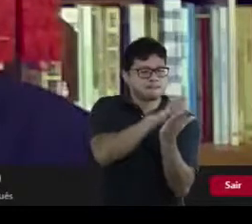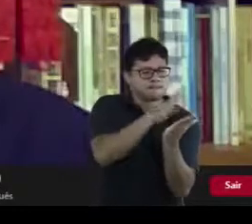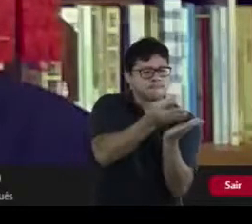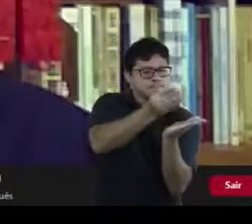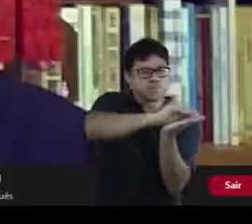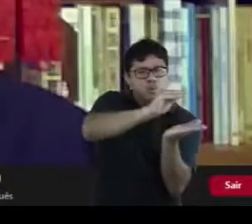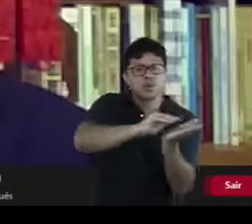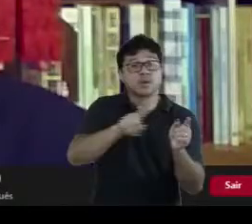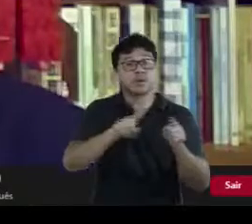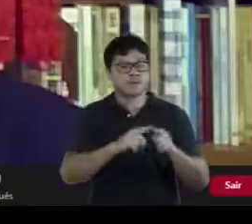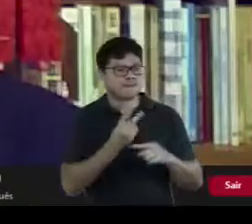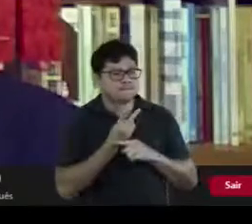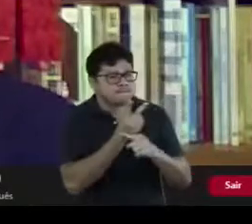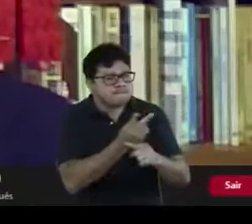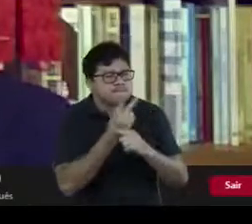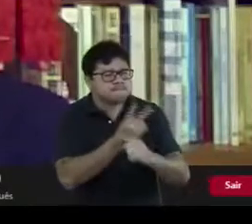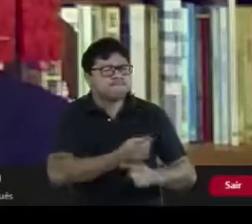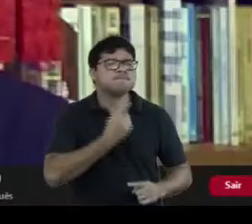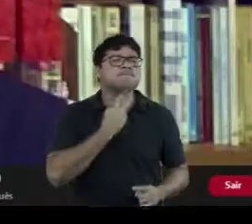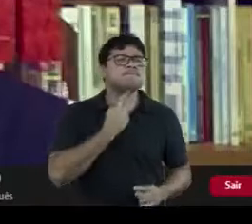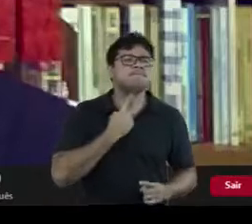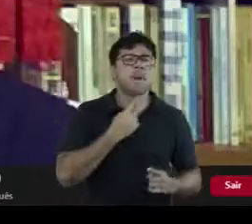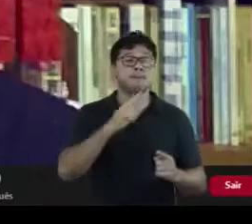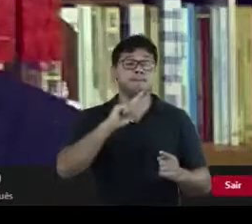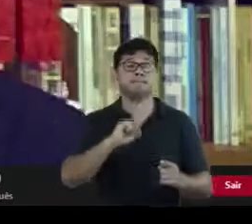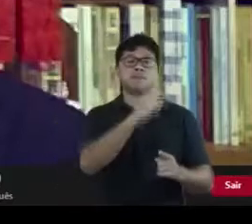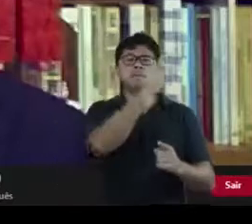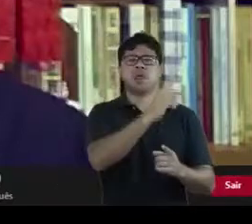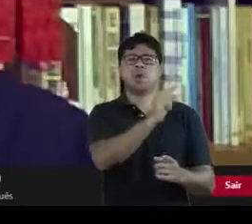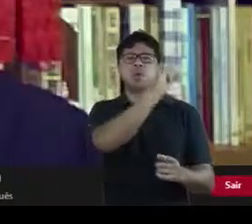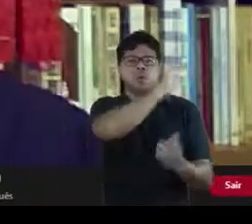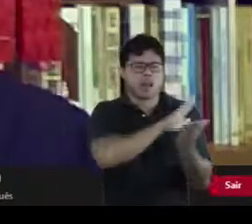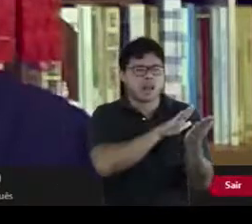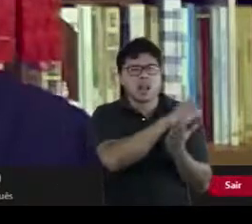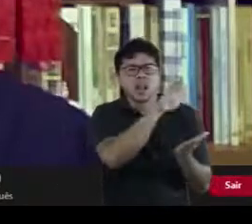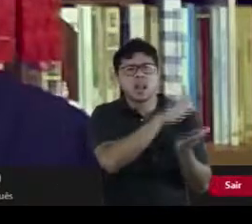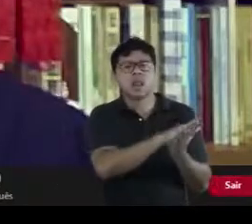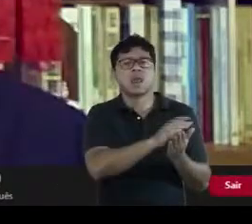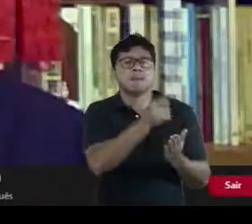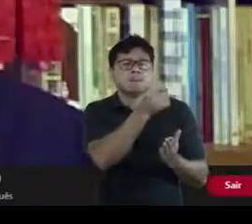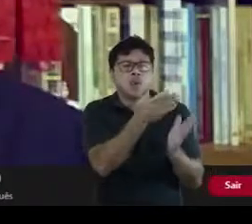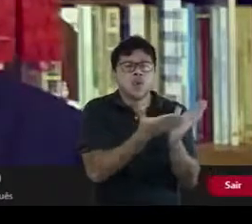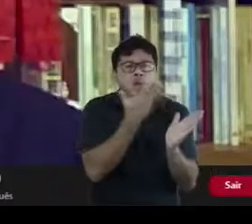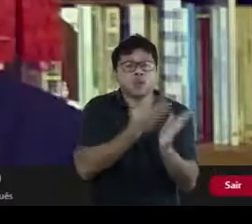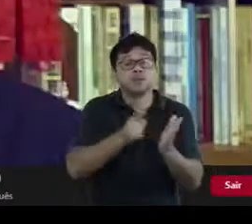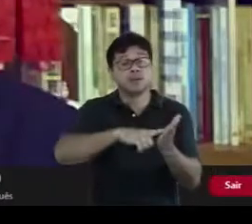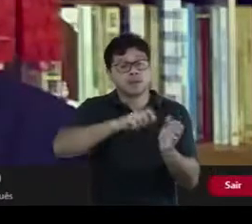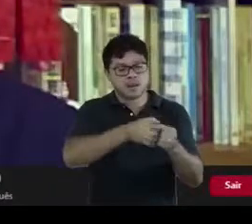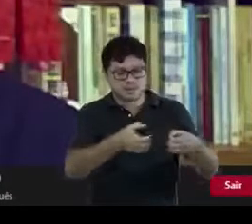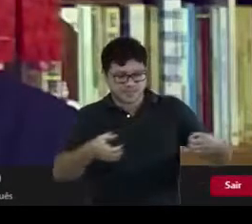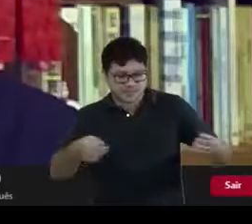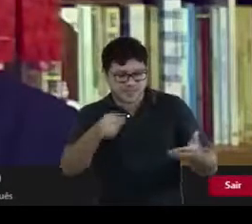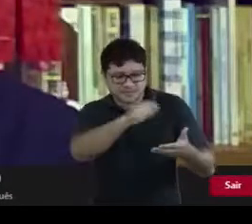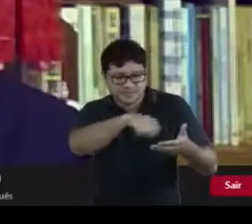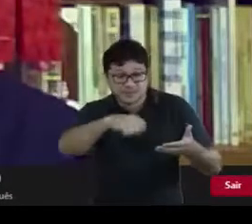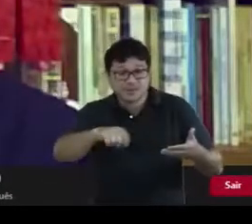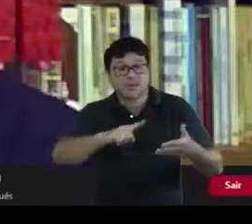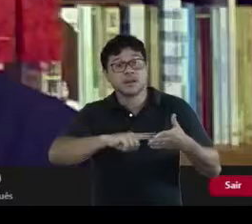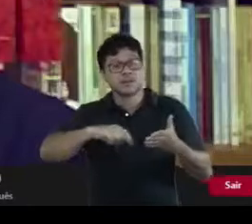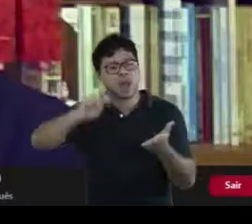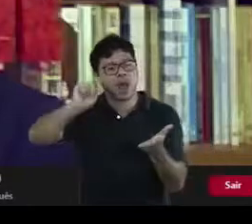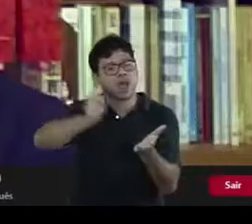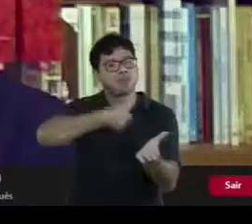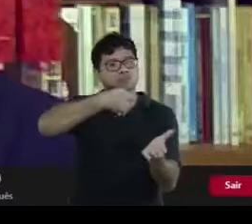na busca obstinada por primeiras edições e edições raras, na preservação de manuscritos, provas de impressão e